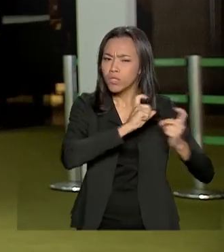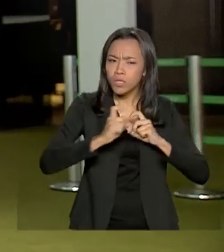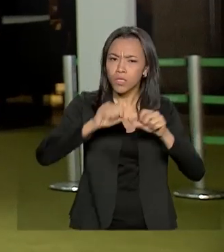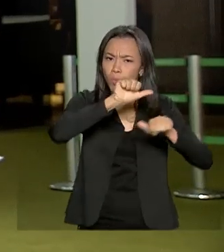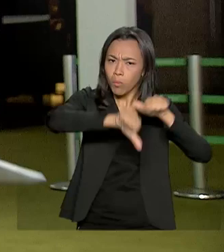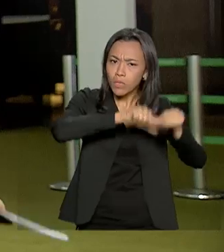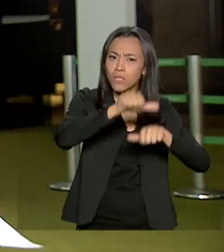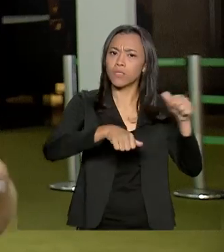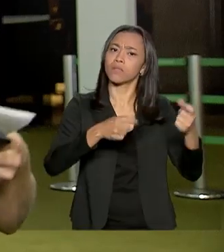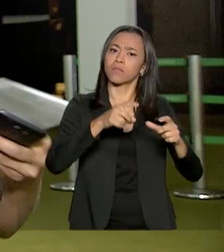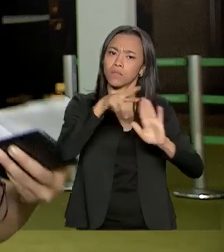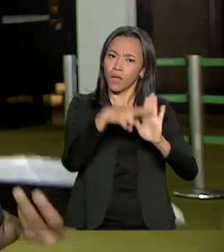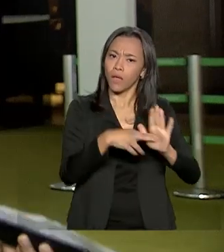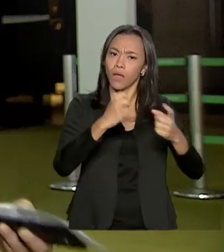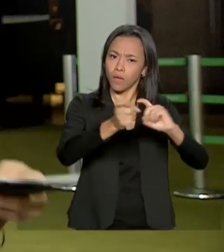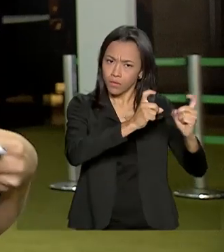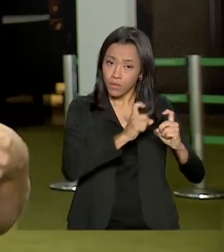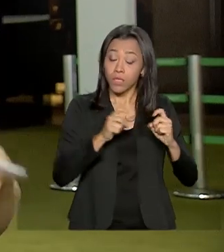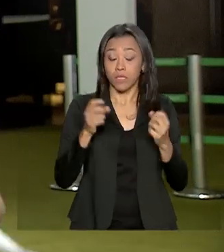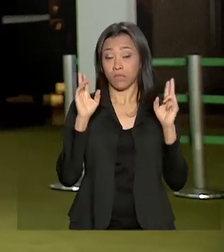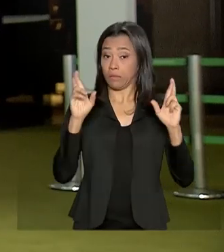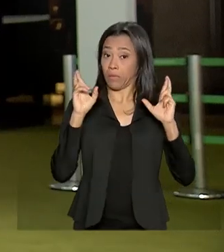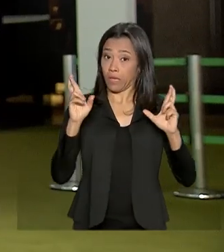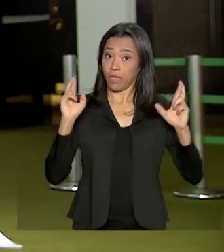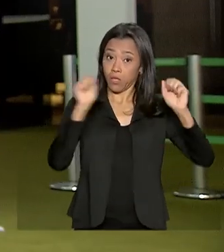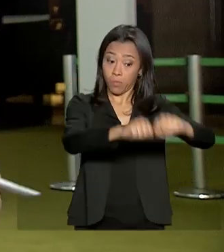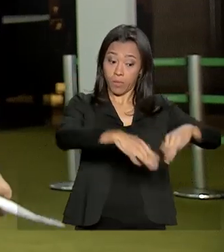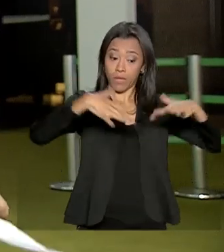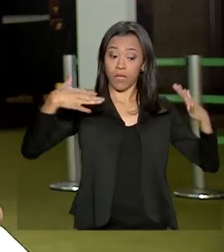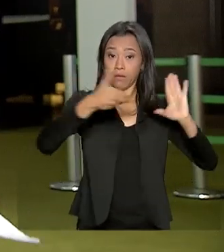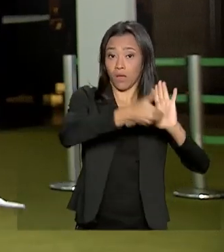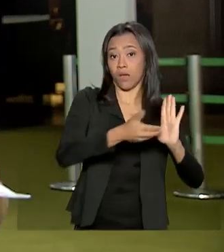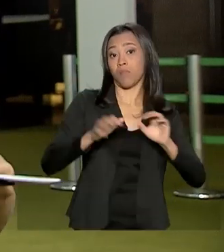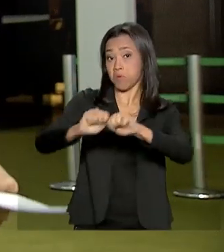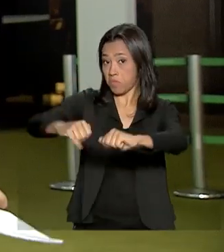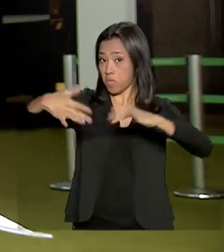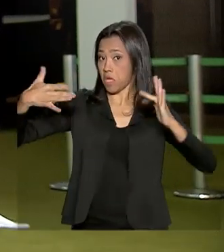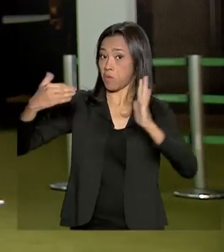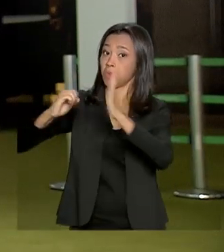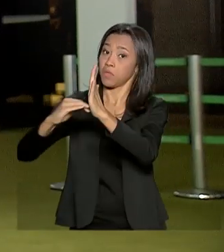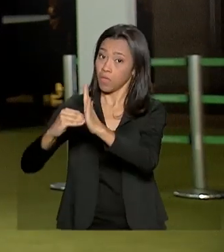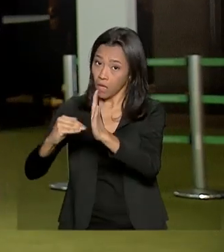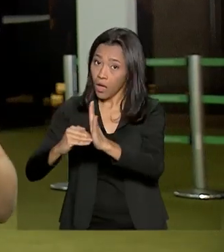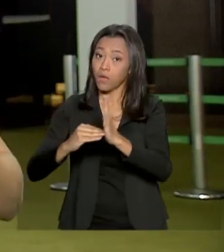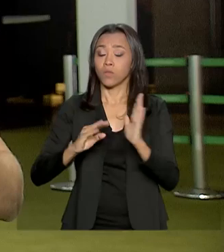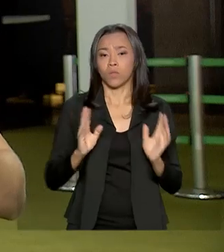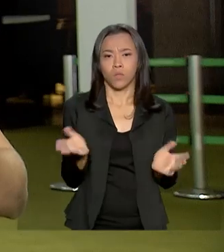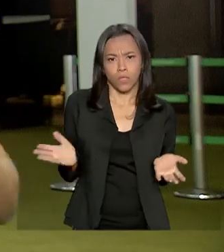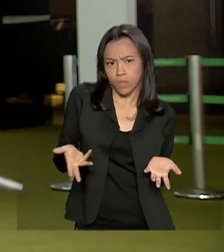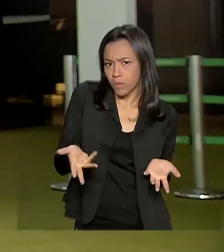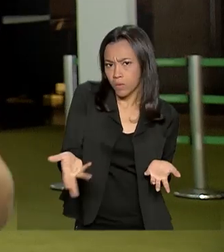previsão de que o Senado, plenário do Senado e também da Câmara avance na votação que precisa ser feita para